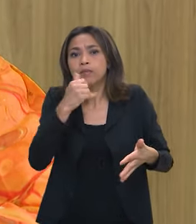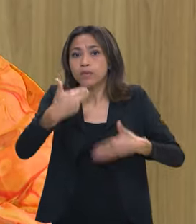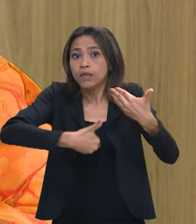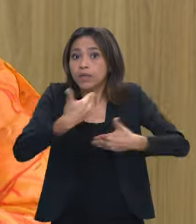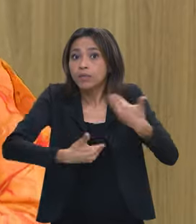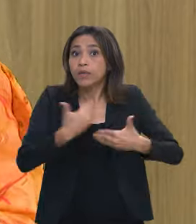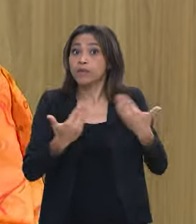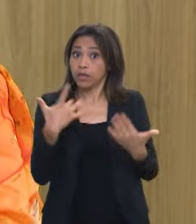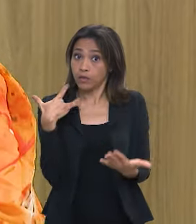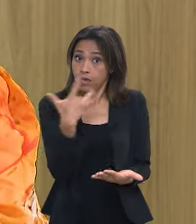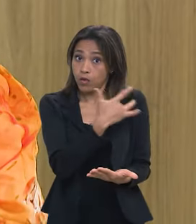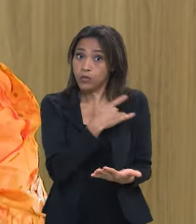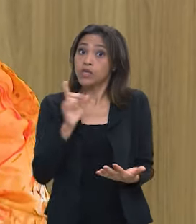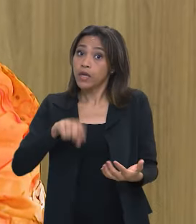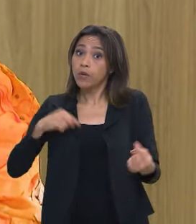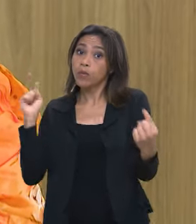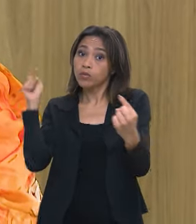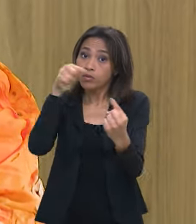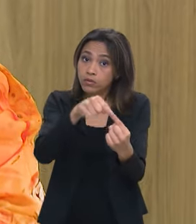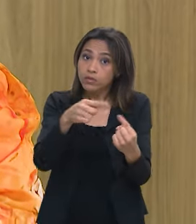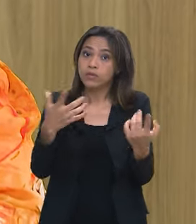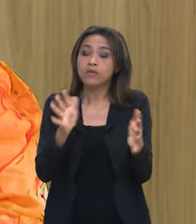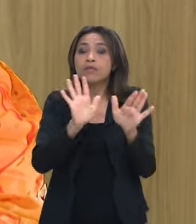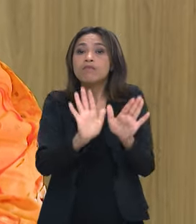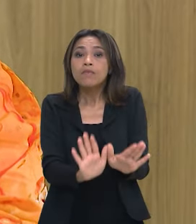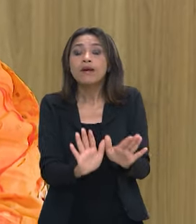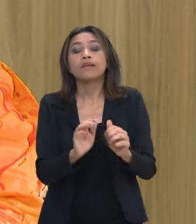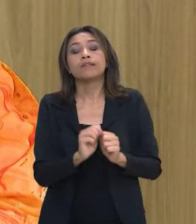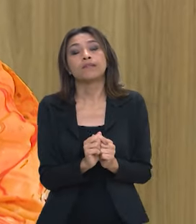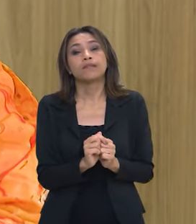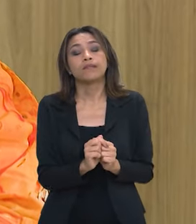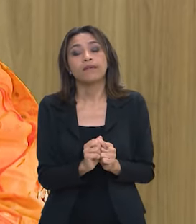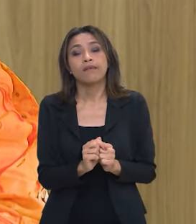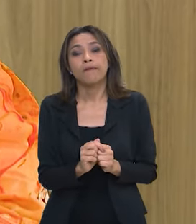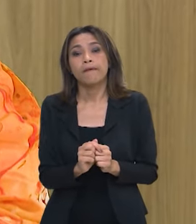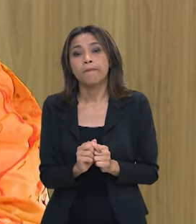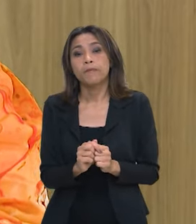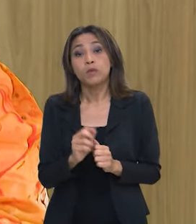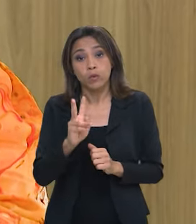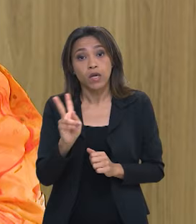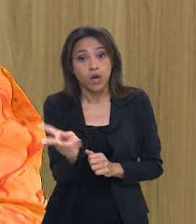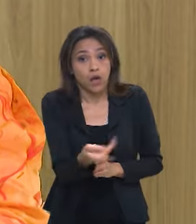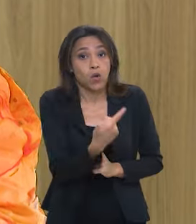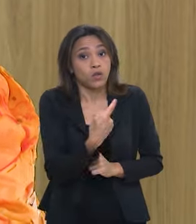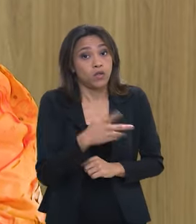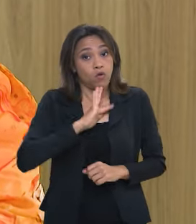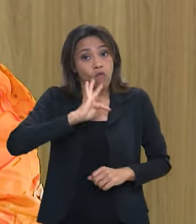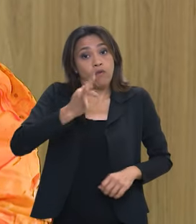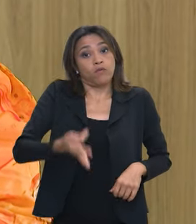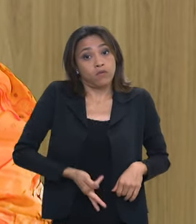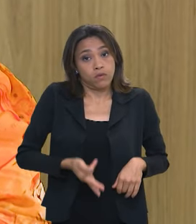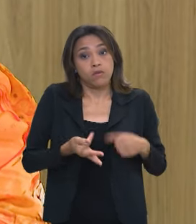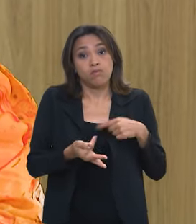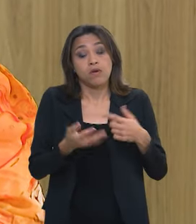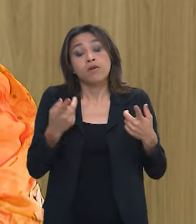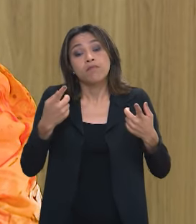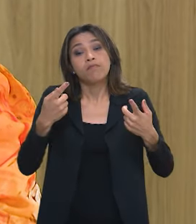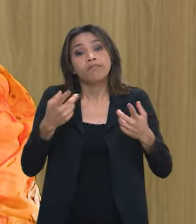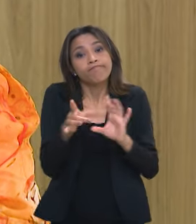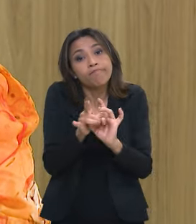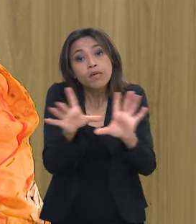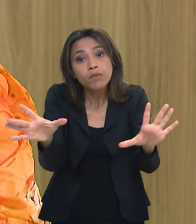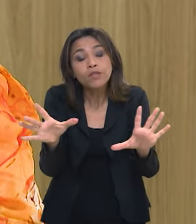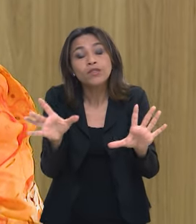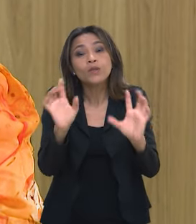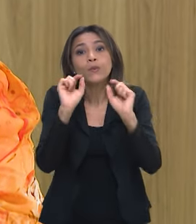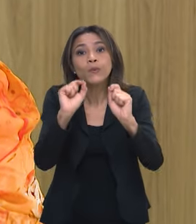tratamentos é a meta maior de um sistema mas no caso do apresentador Faustão acho que